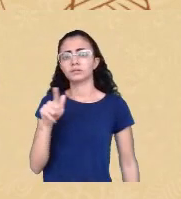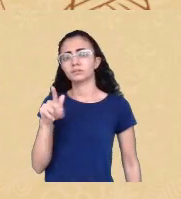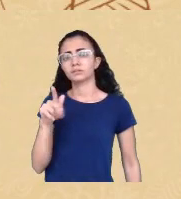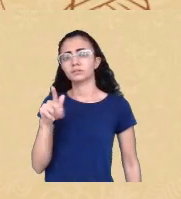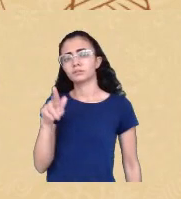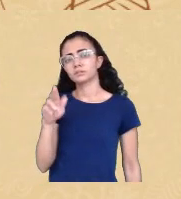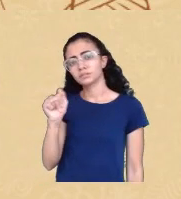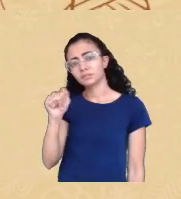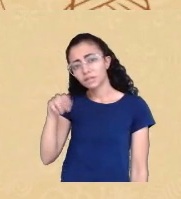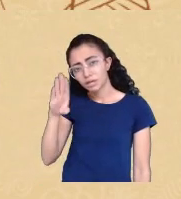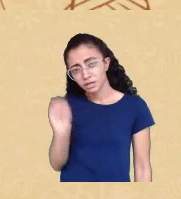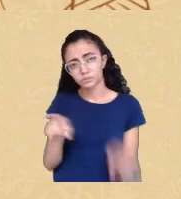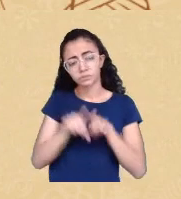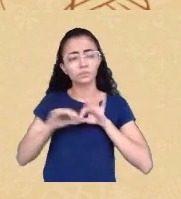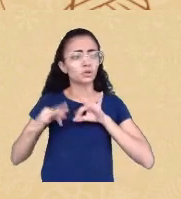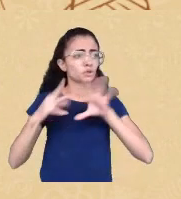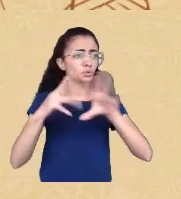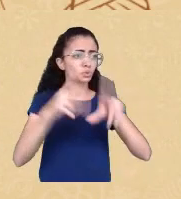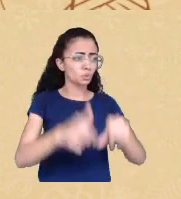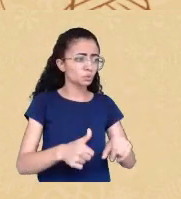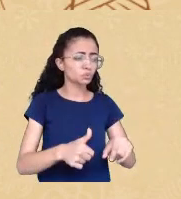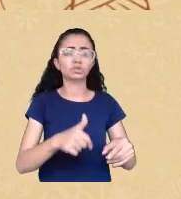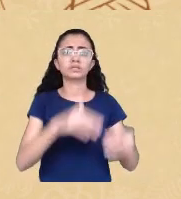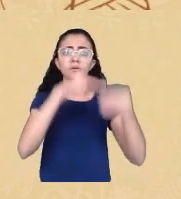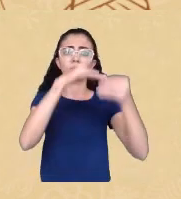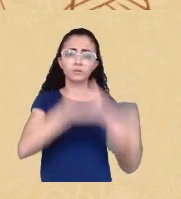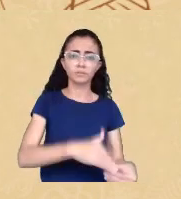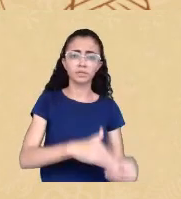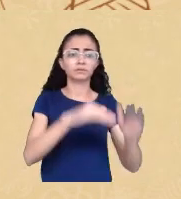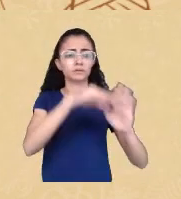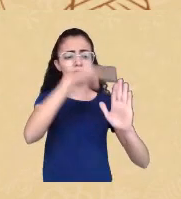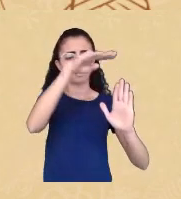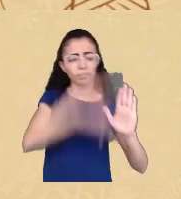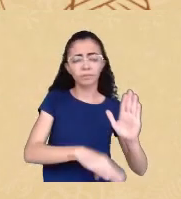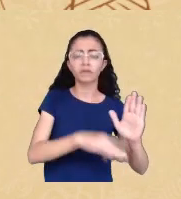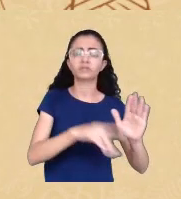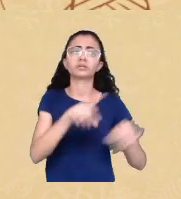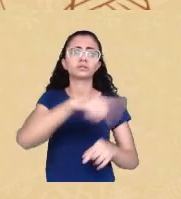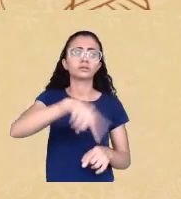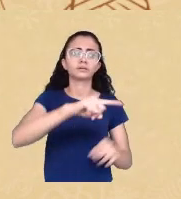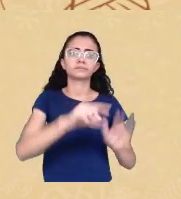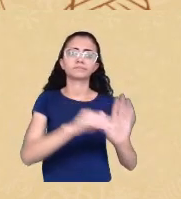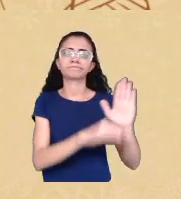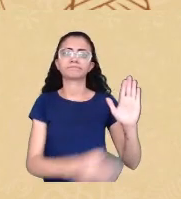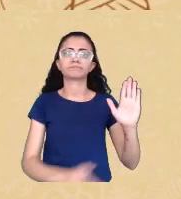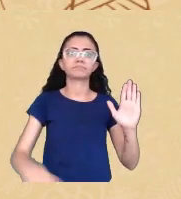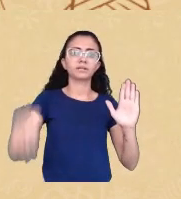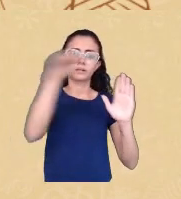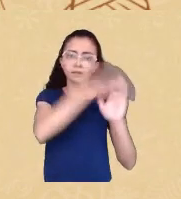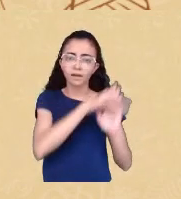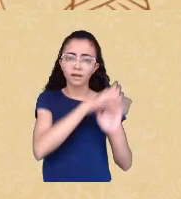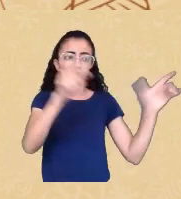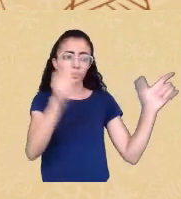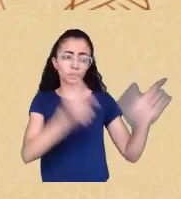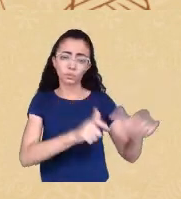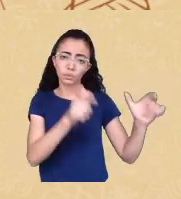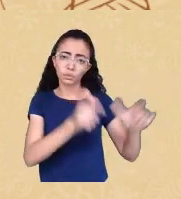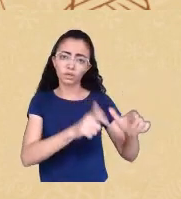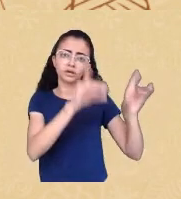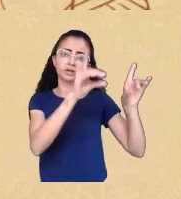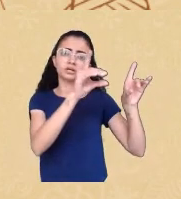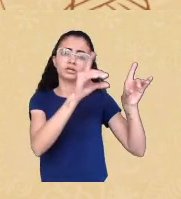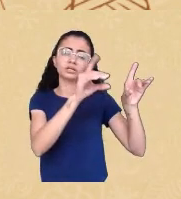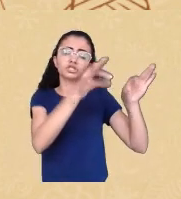de desvantagem social possam ascender a um lugar de minimamente respeito